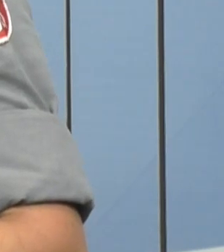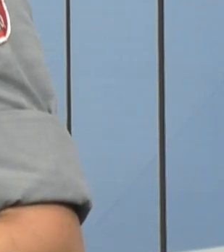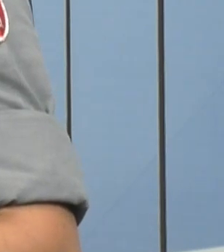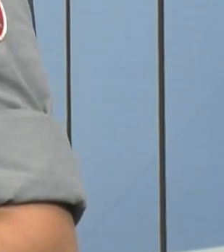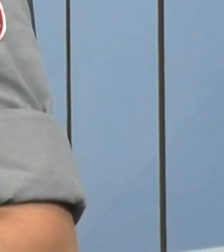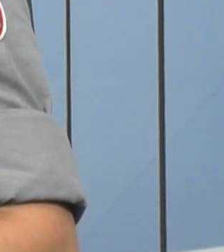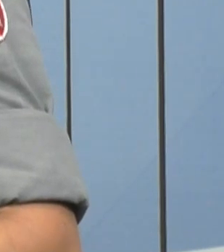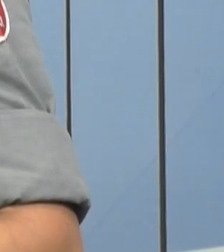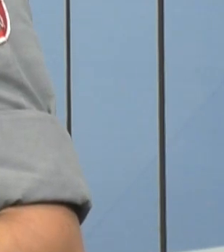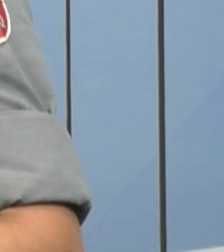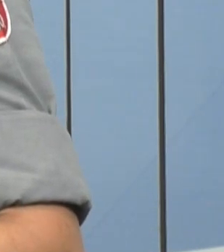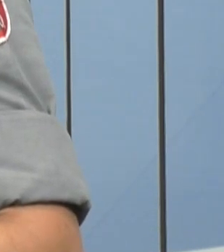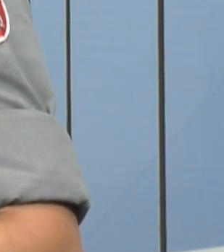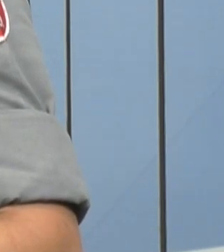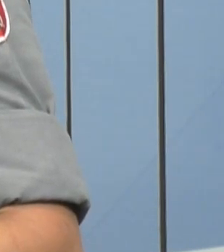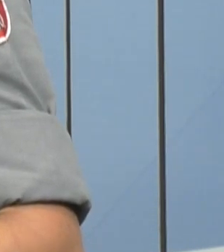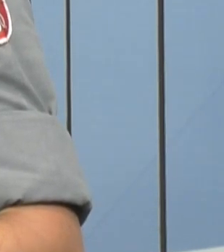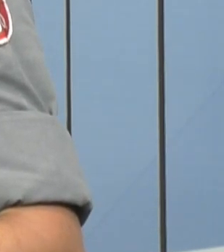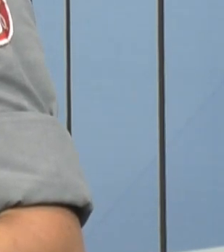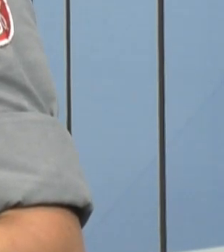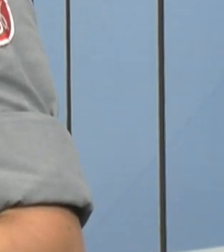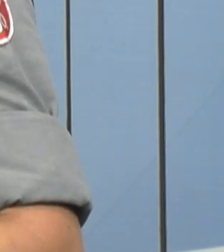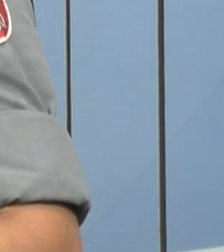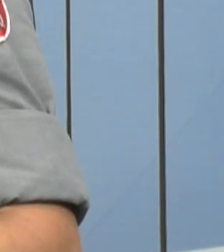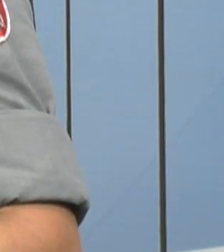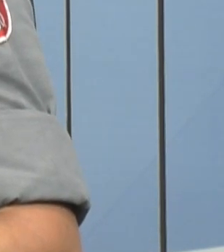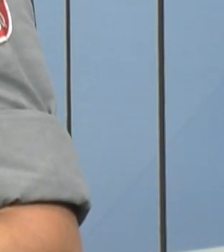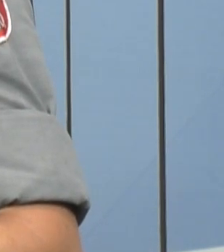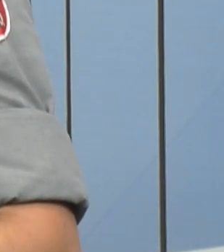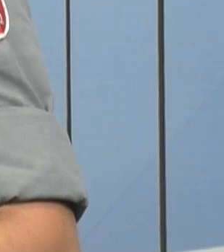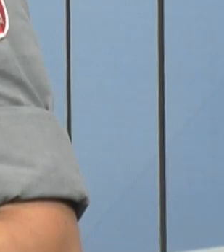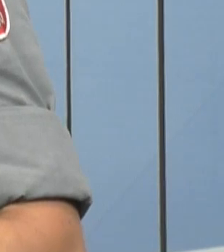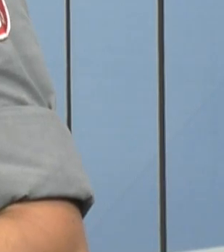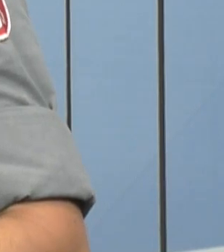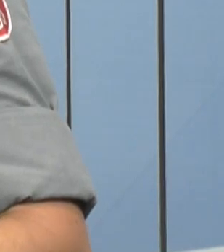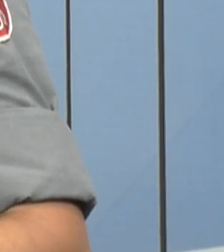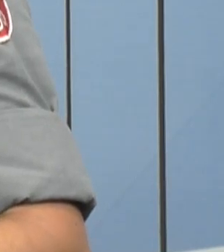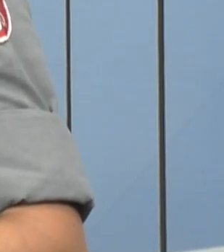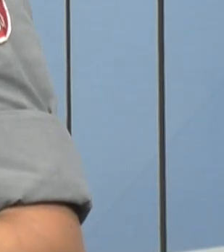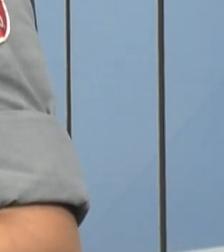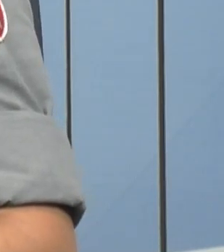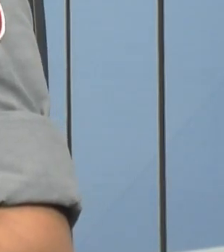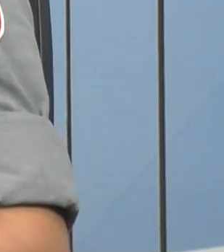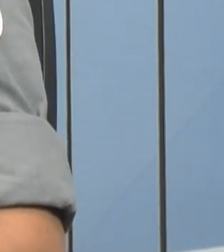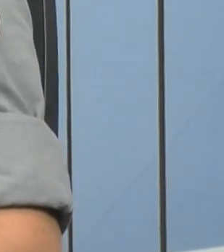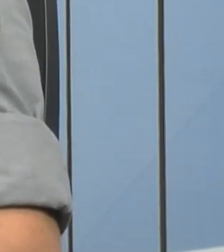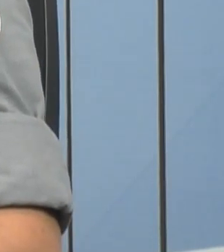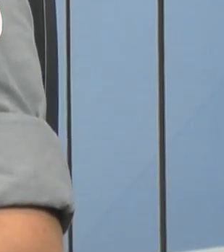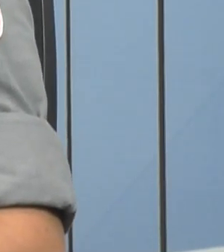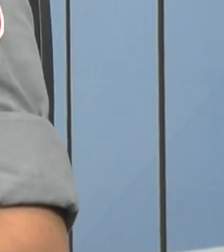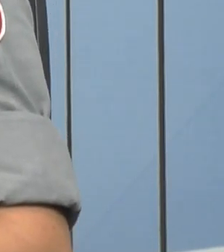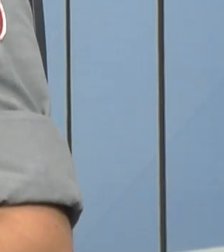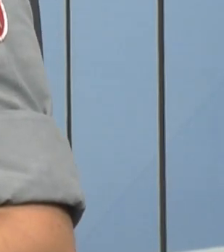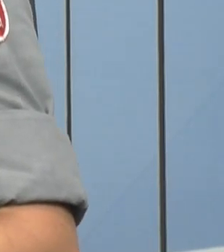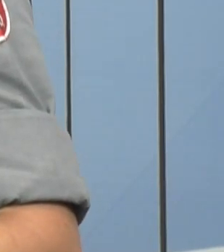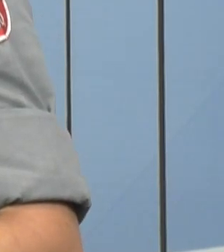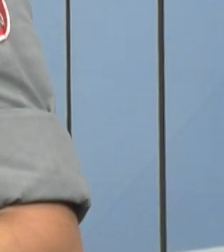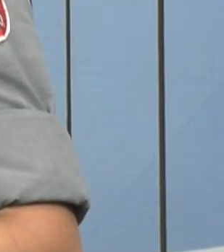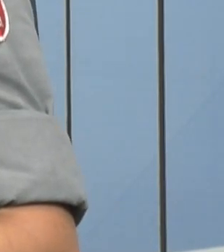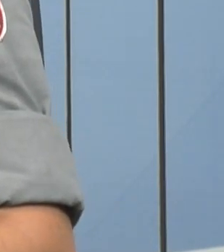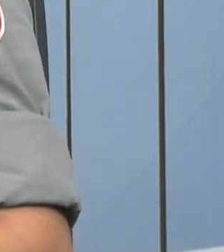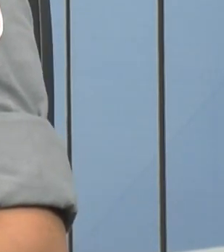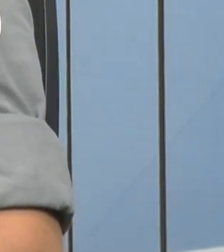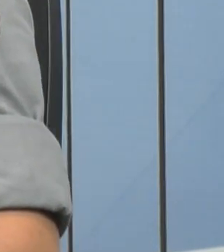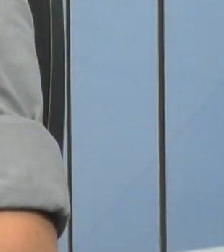riscos muitas vezes a pessoa está com pressa quer arriscar quer atravessar com a água e aí é um local que a água sobe rápido quando o enchente é forte